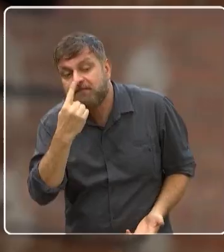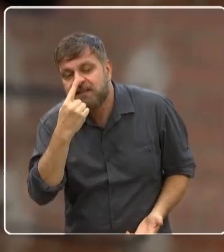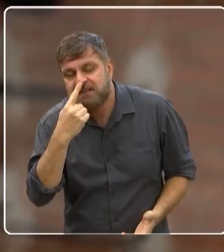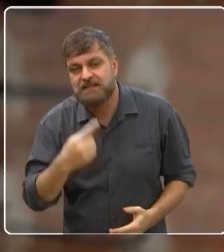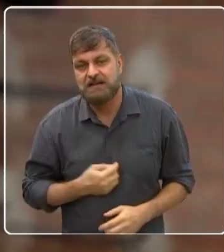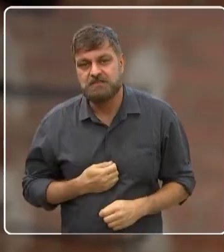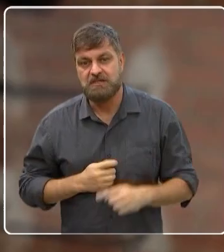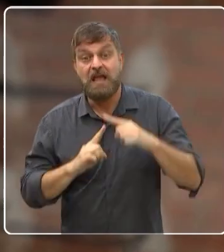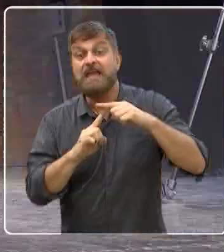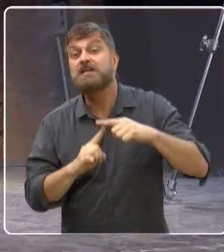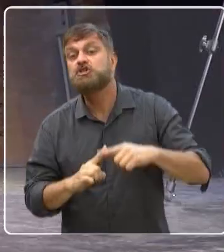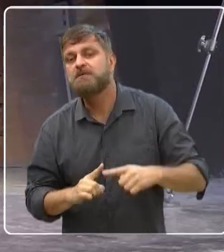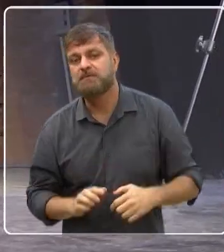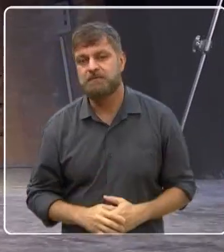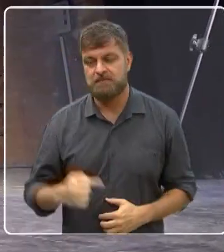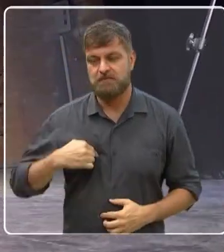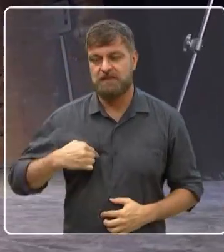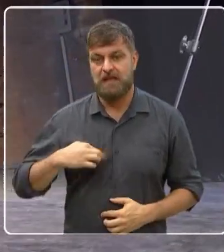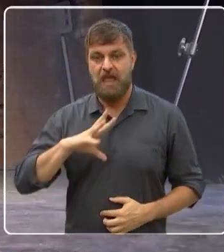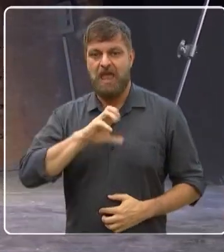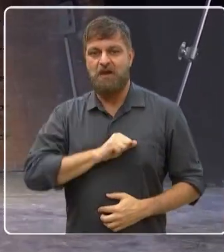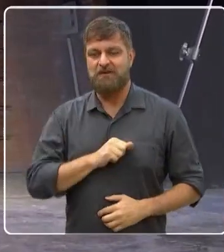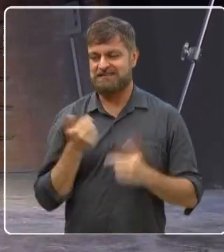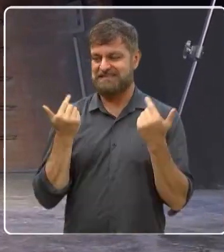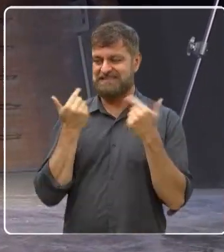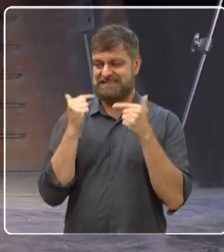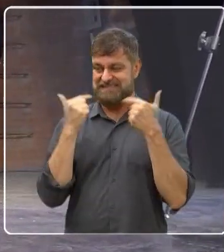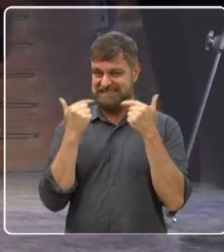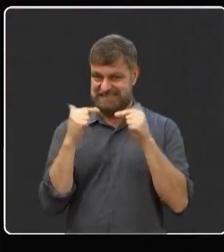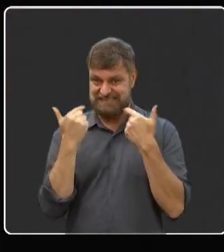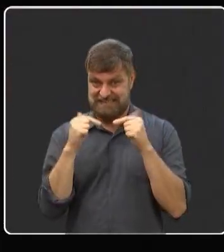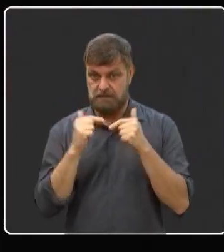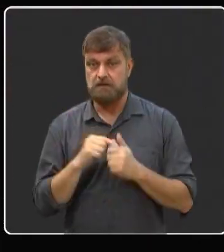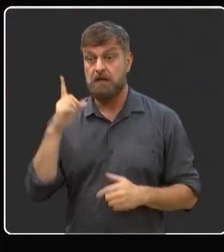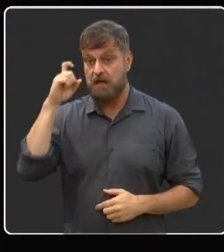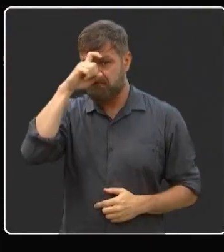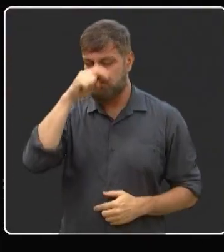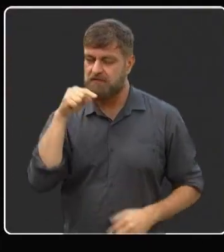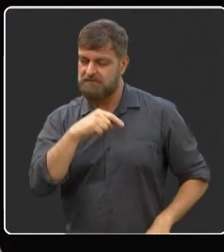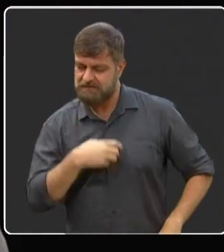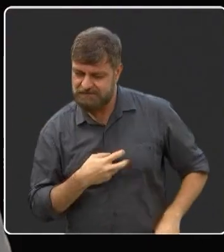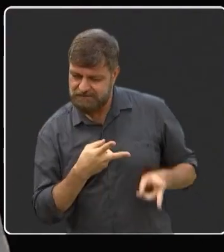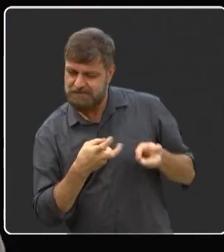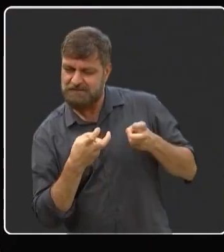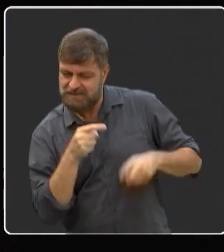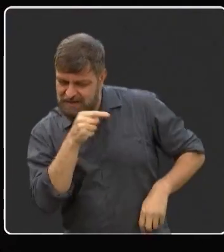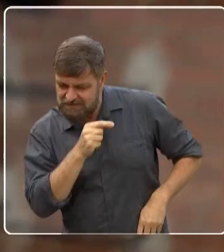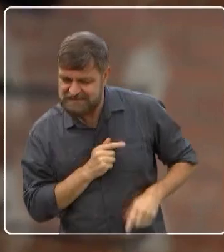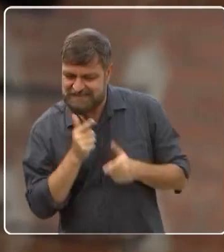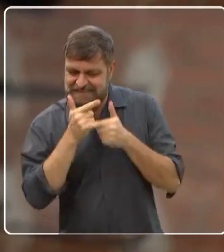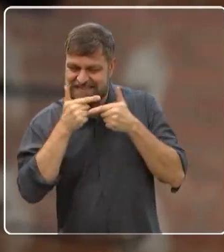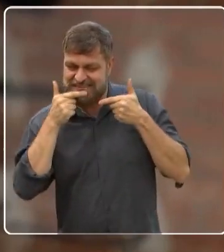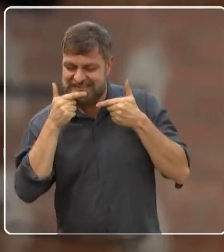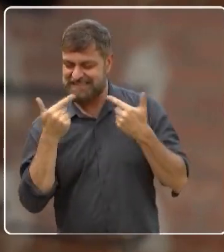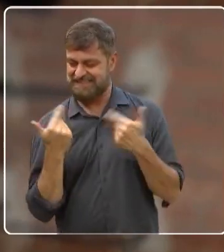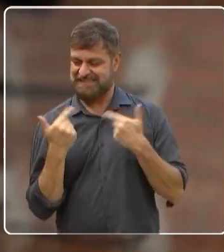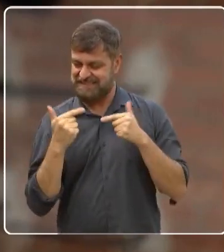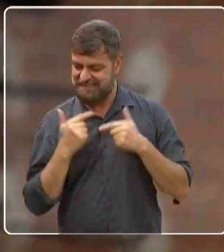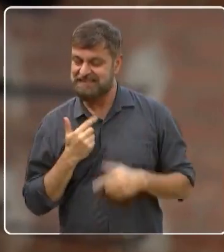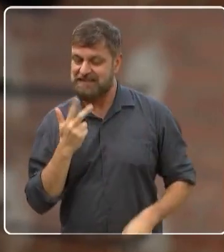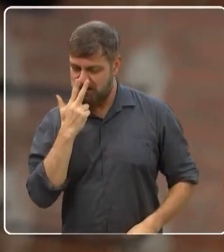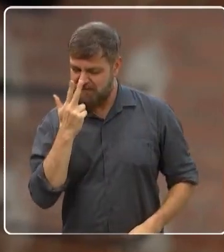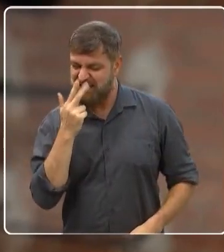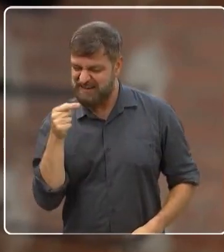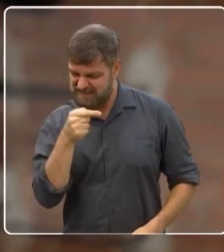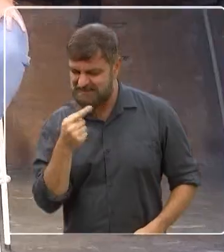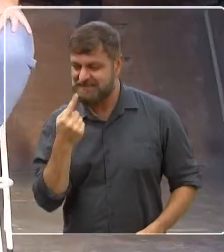Beth? Olha, eu gosto muito de fazer comédia, o que é difícil. É, mas você tem um jeito de engraçadinha aí. É